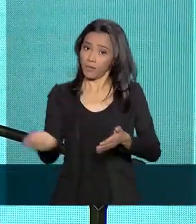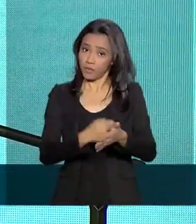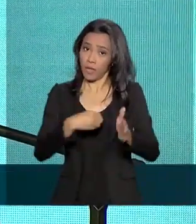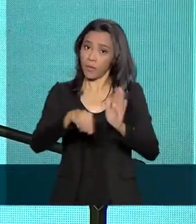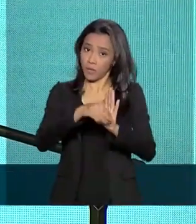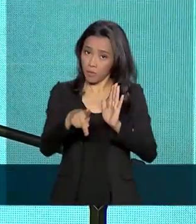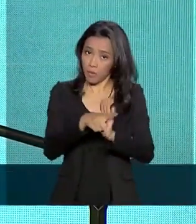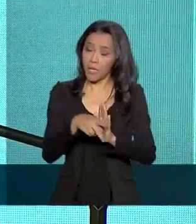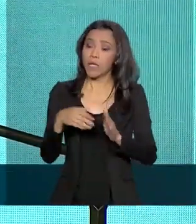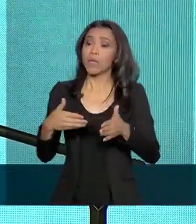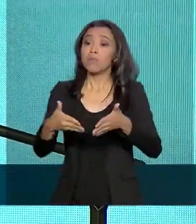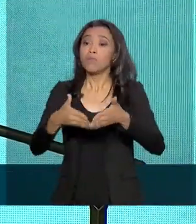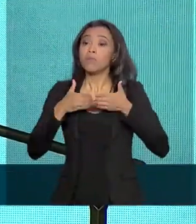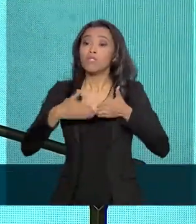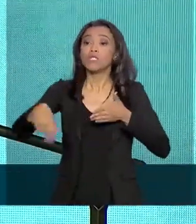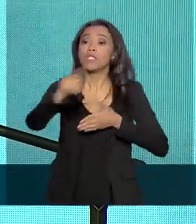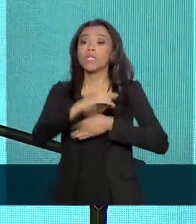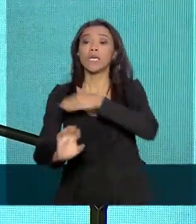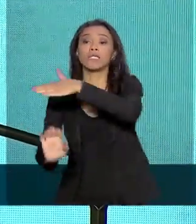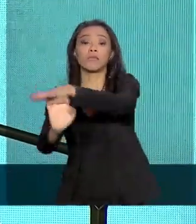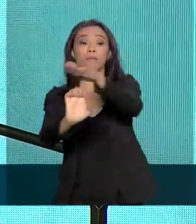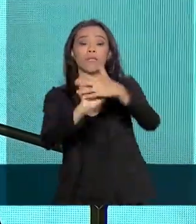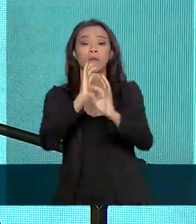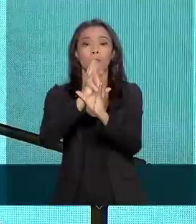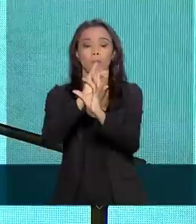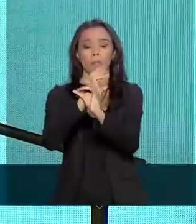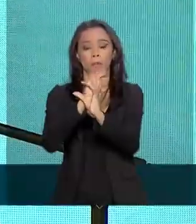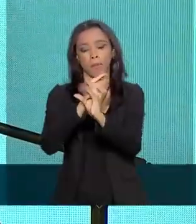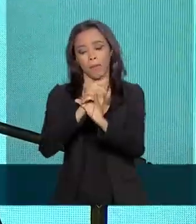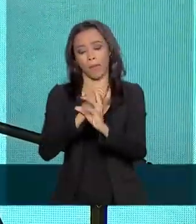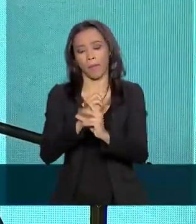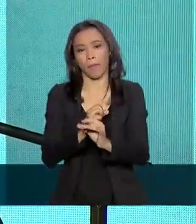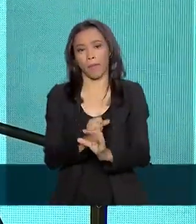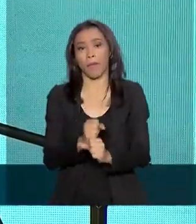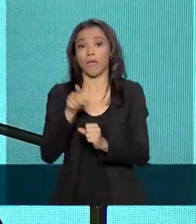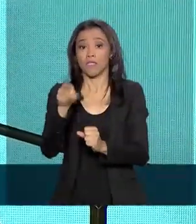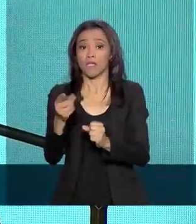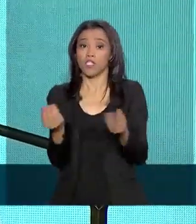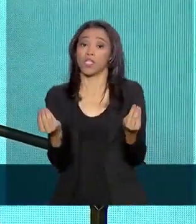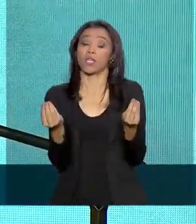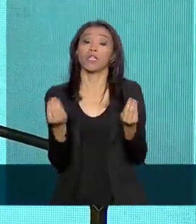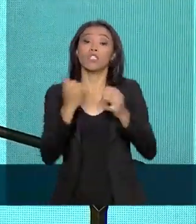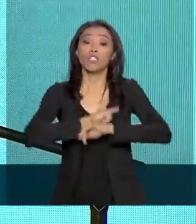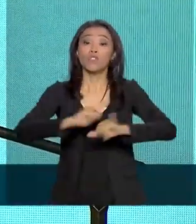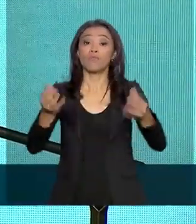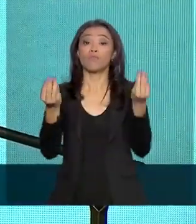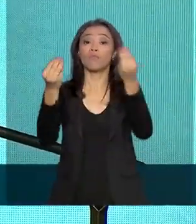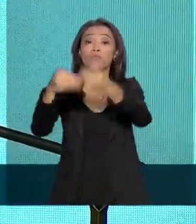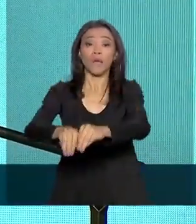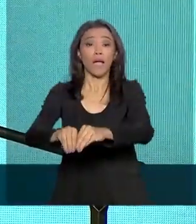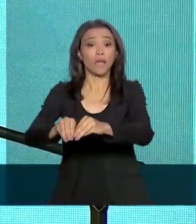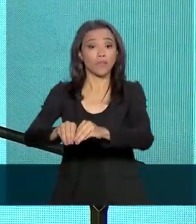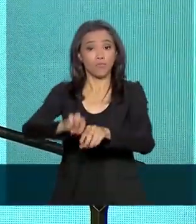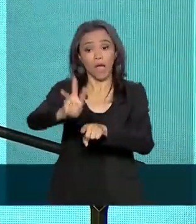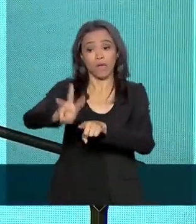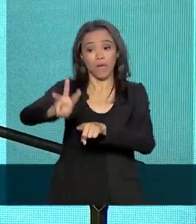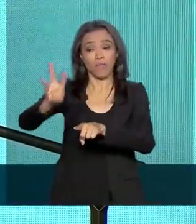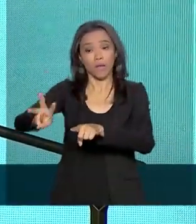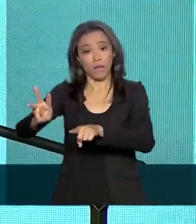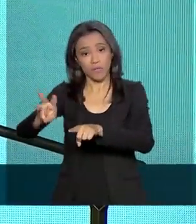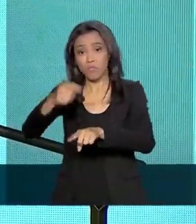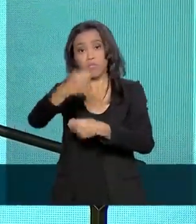balancetes das empresas sejam publicados na CVM, ou no próprio site da empresa, não precisa mais procurar os jornais.